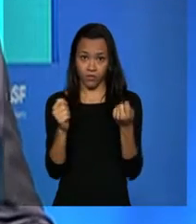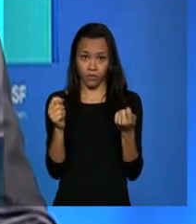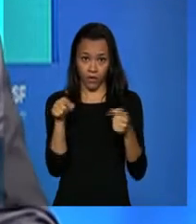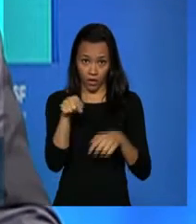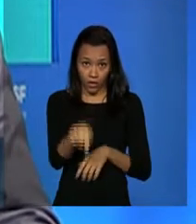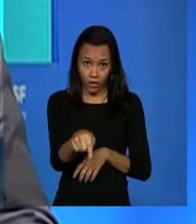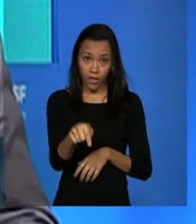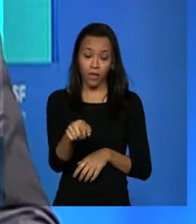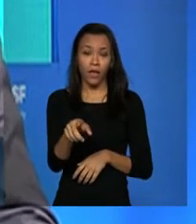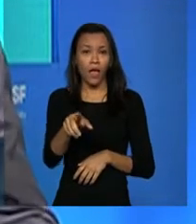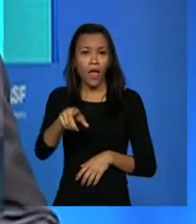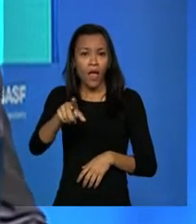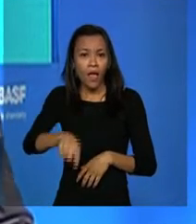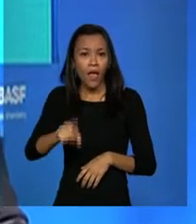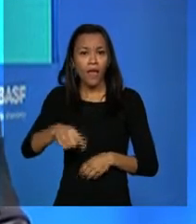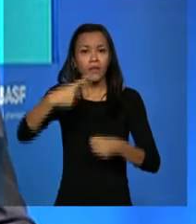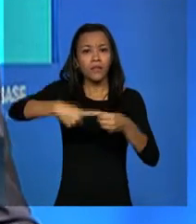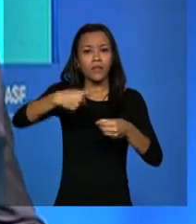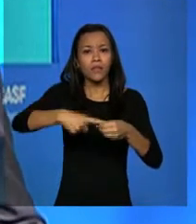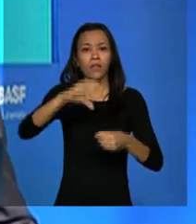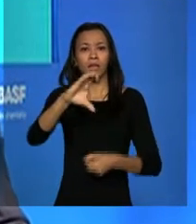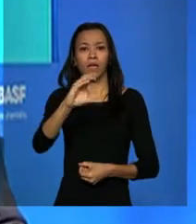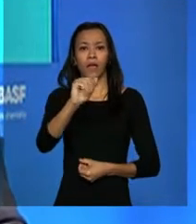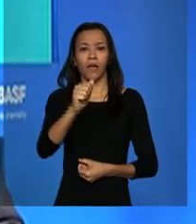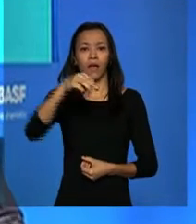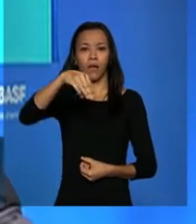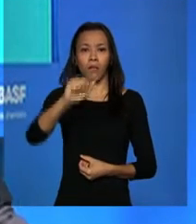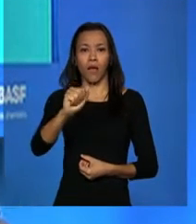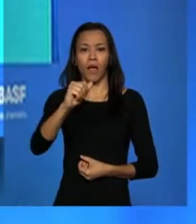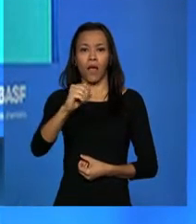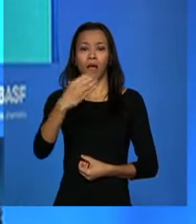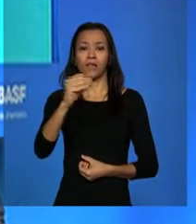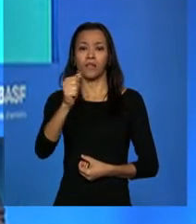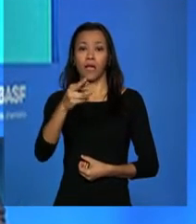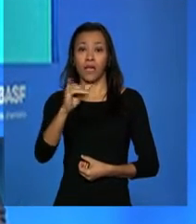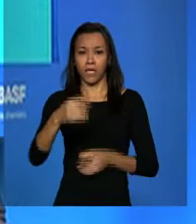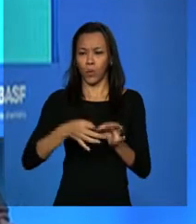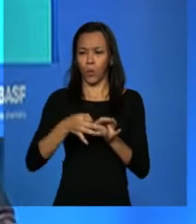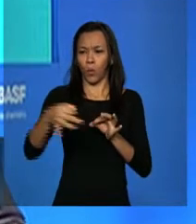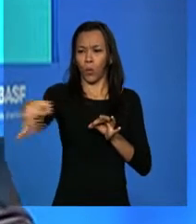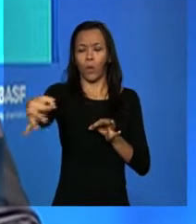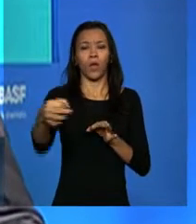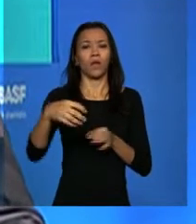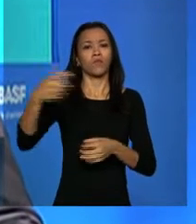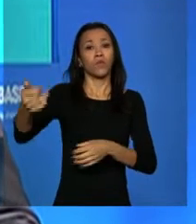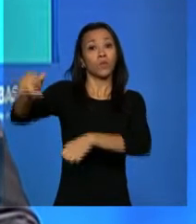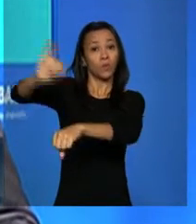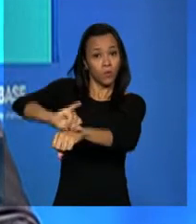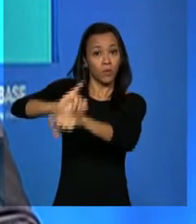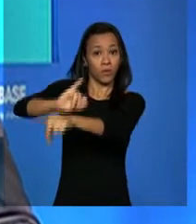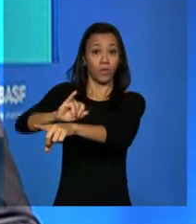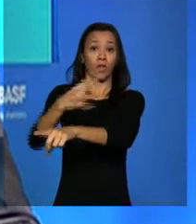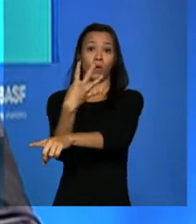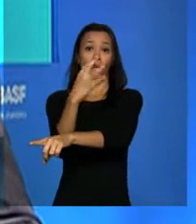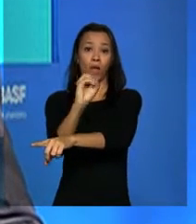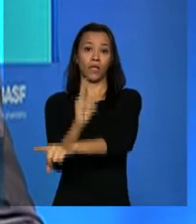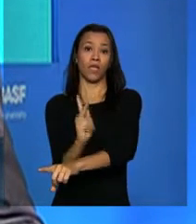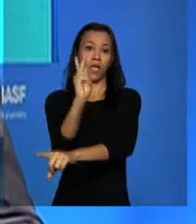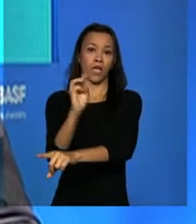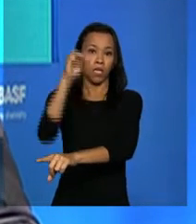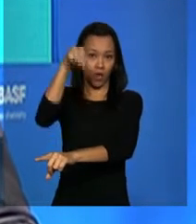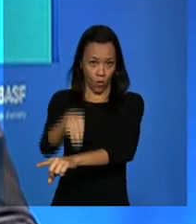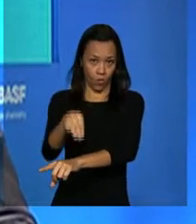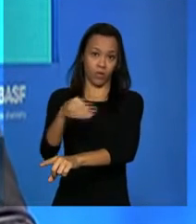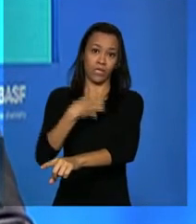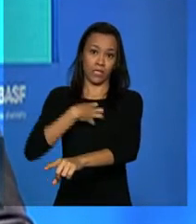fica em Camassari, a cerca de 40 quilômetros do centro do Salvador. E, segundo informações do Comitê Industrial